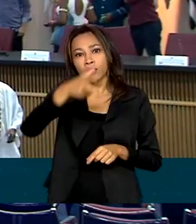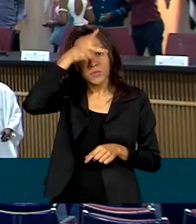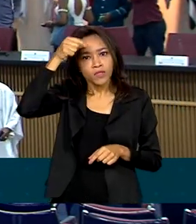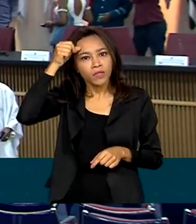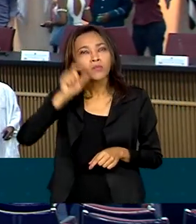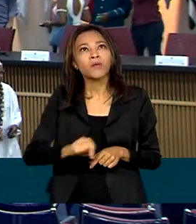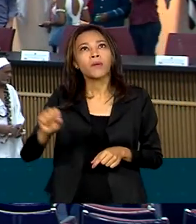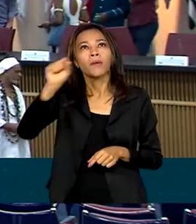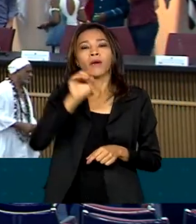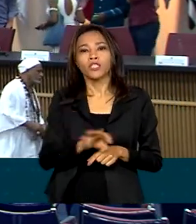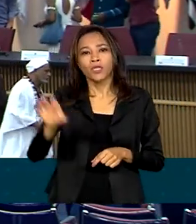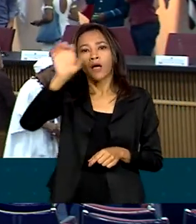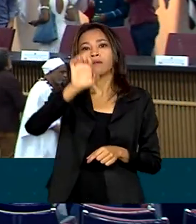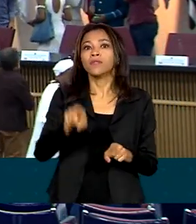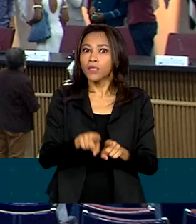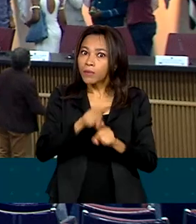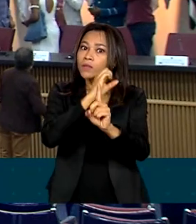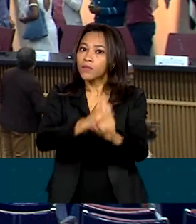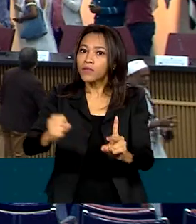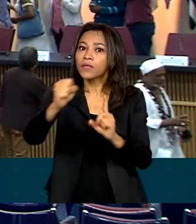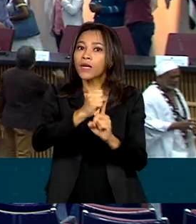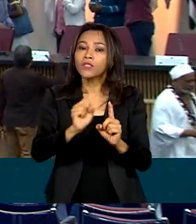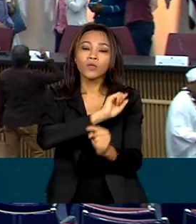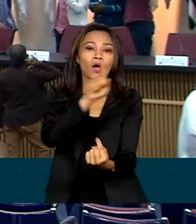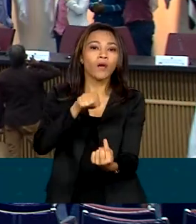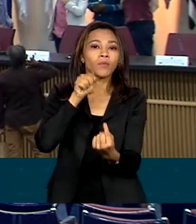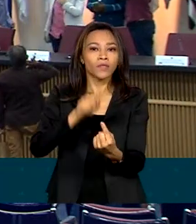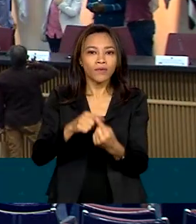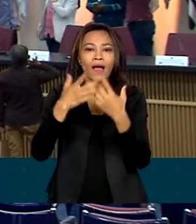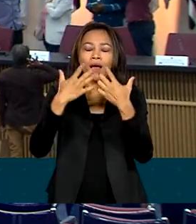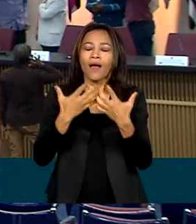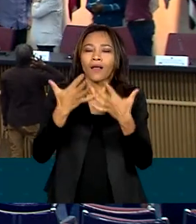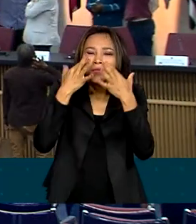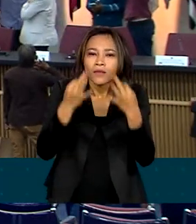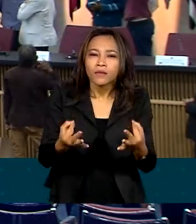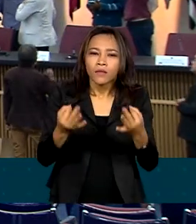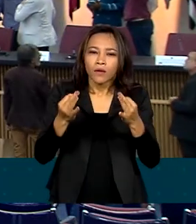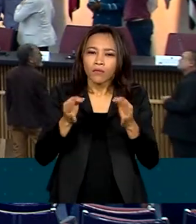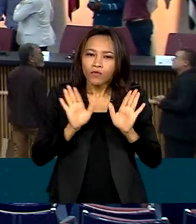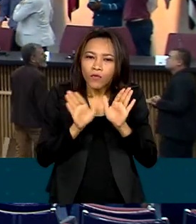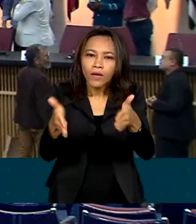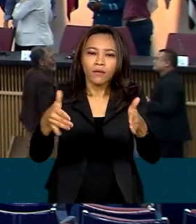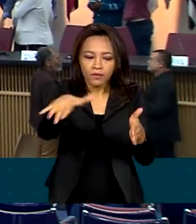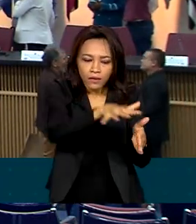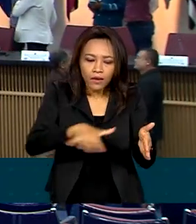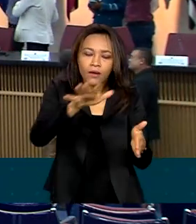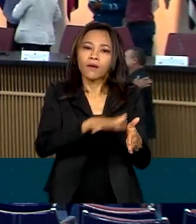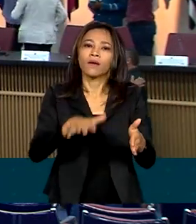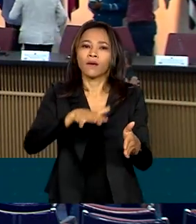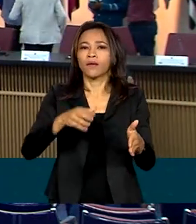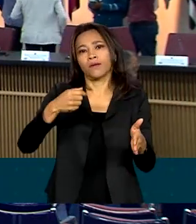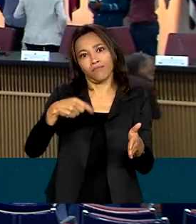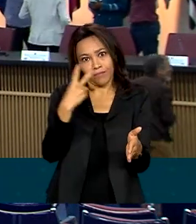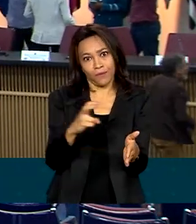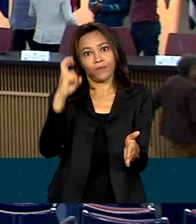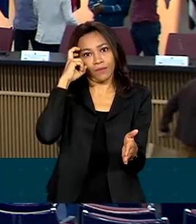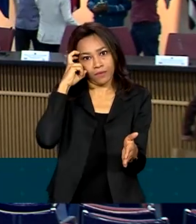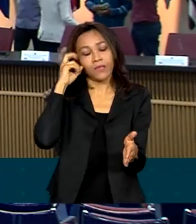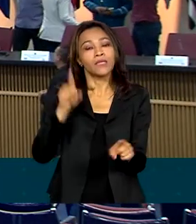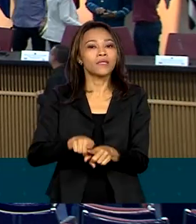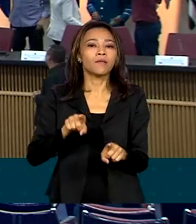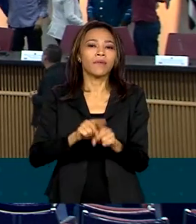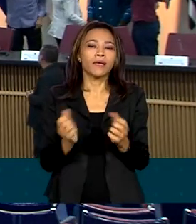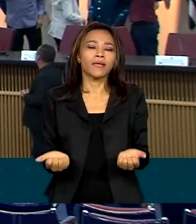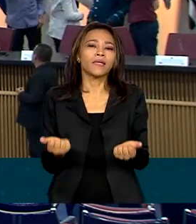sociedade civil para atender as necessidades dos trabalhadores do setor cultural e também consolidar o